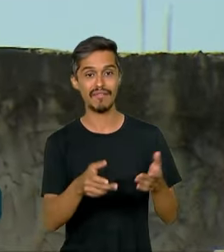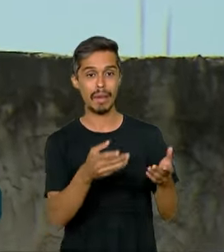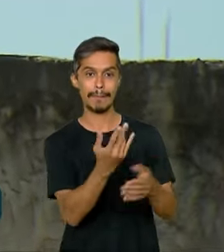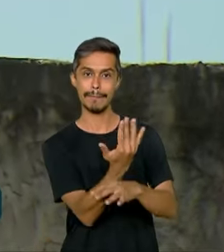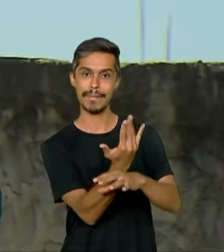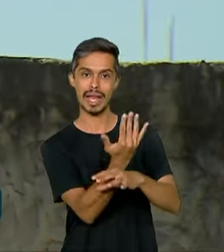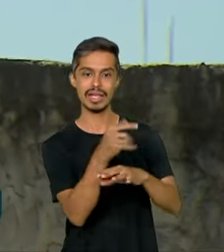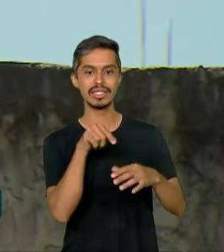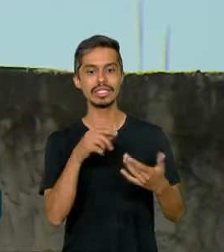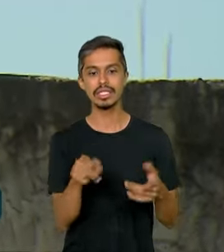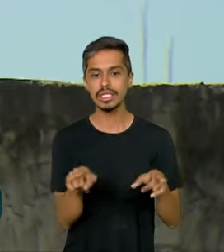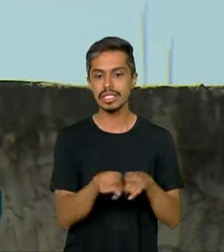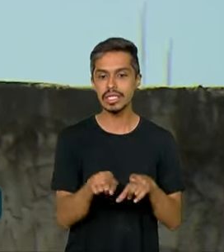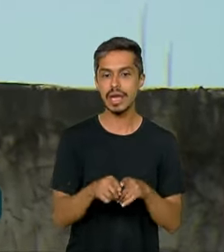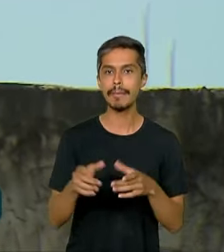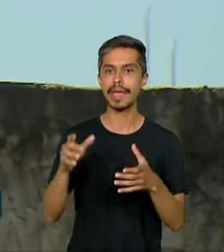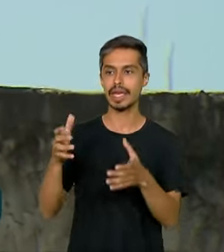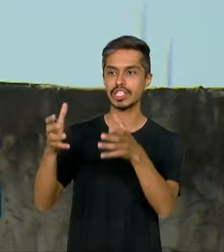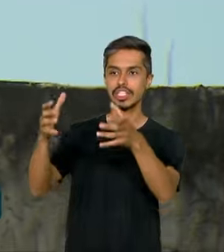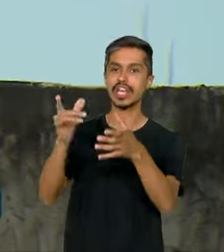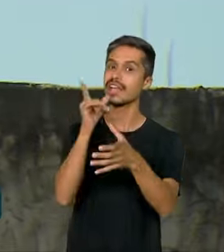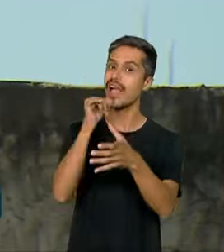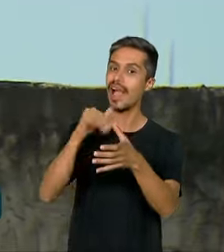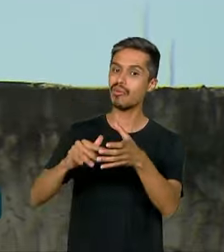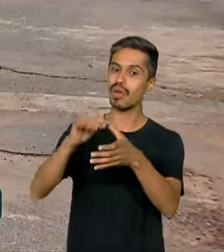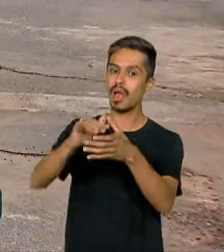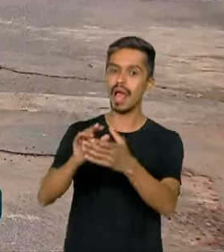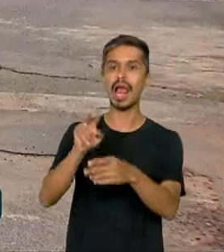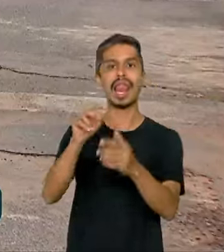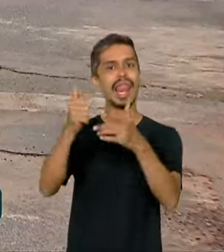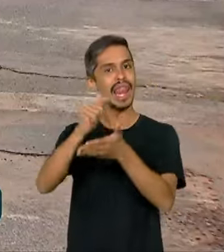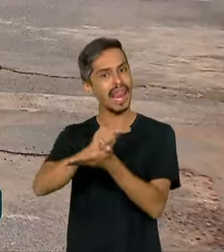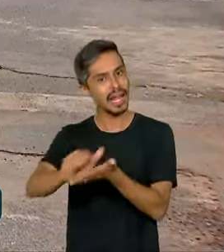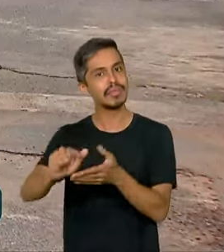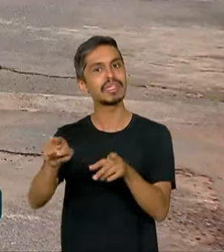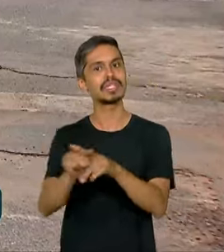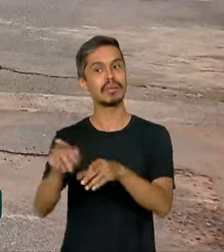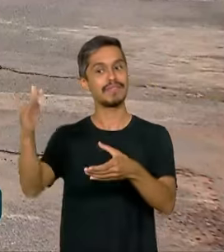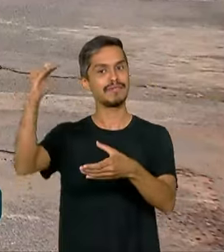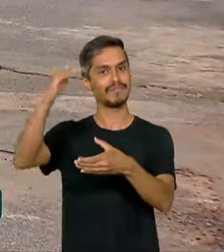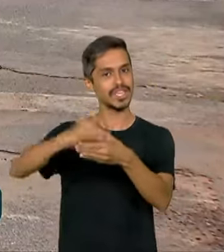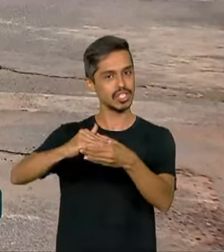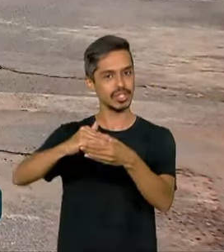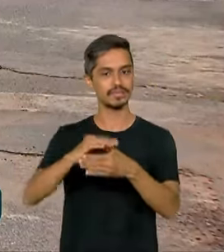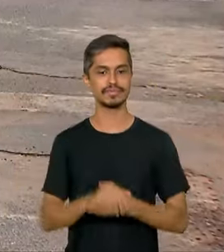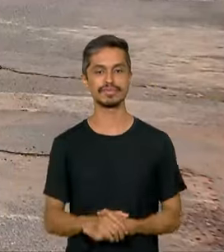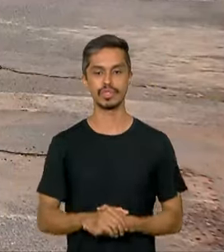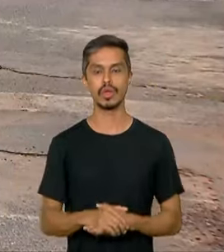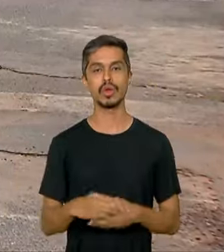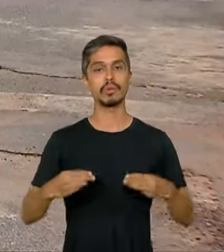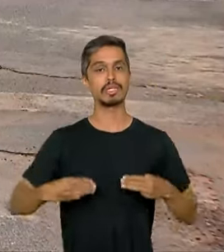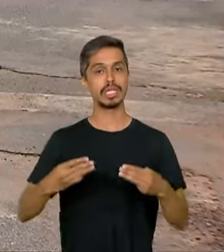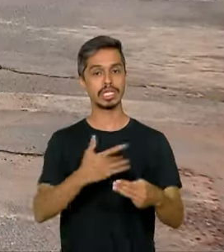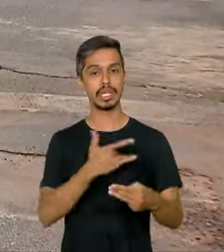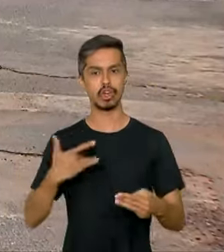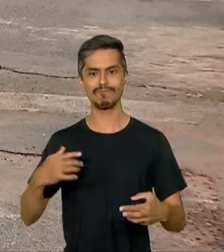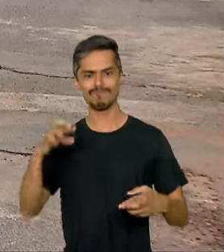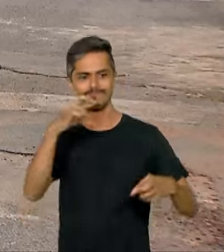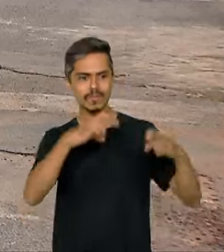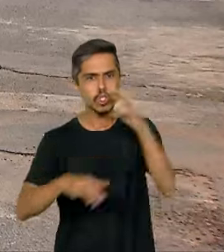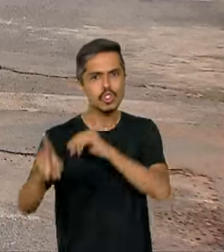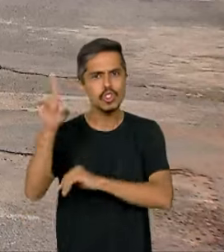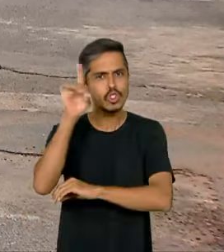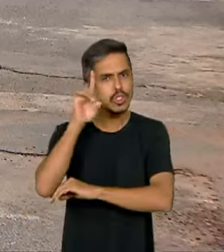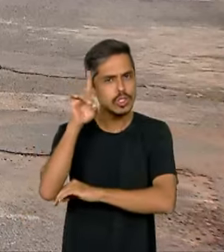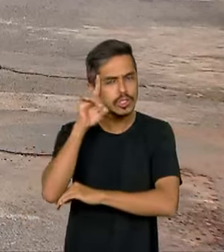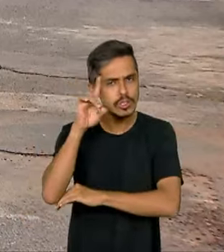limpas e fechadas e recolha o lixo. O Ministério da Saúde monitora 24 horas por dia